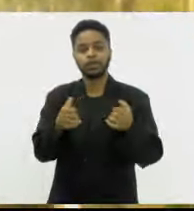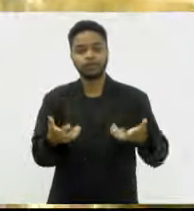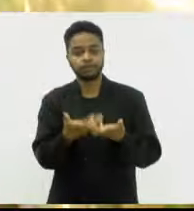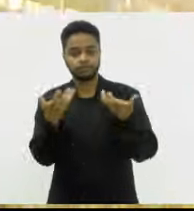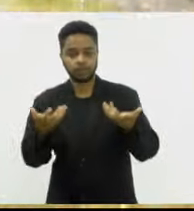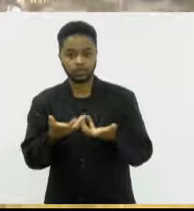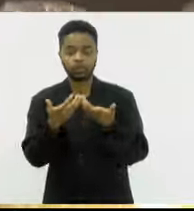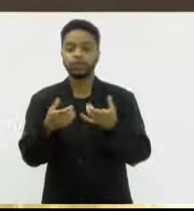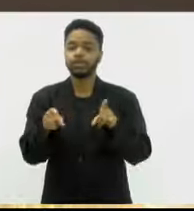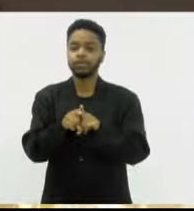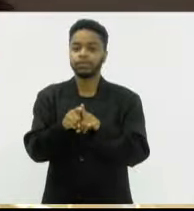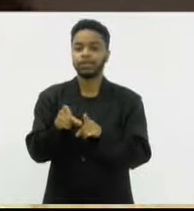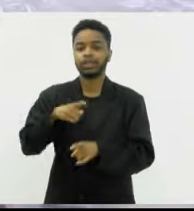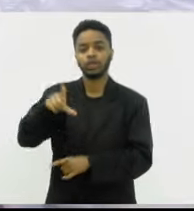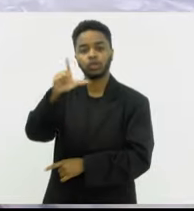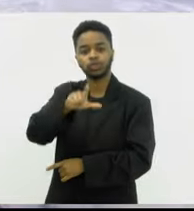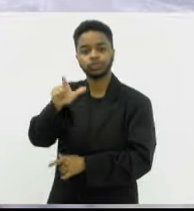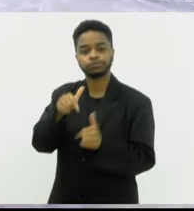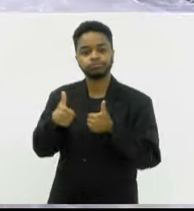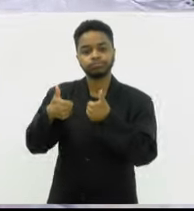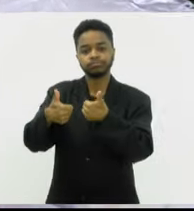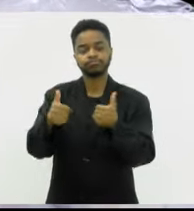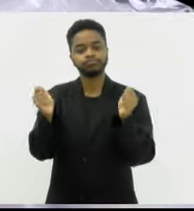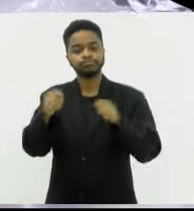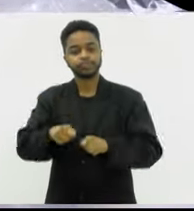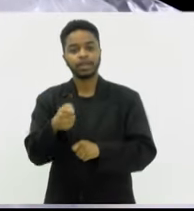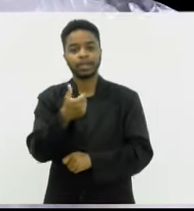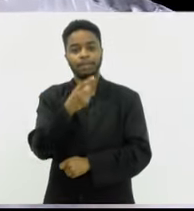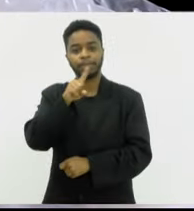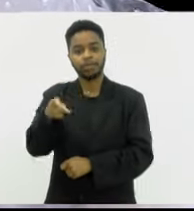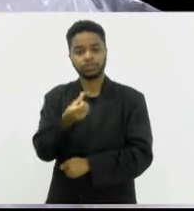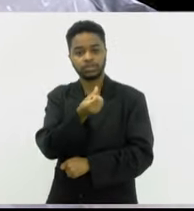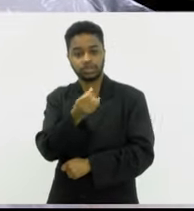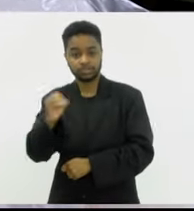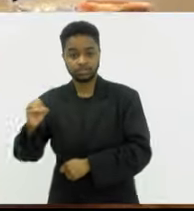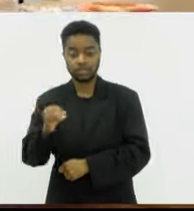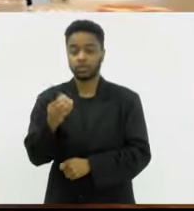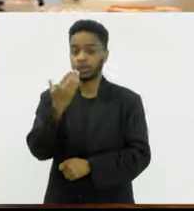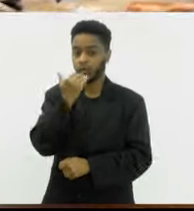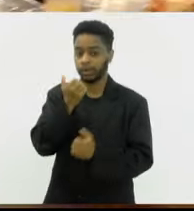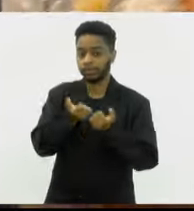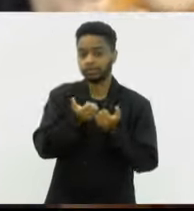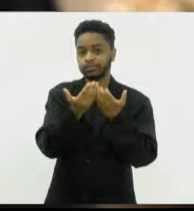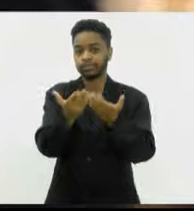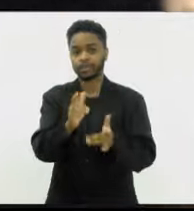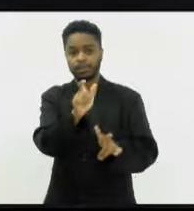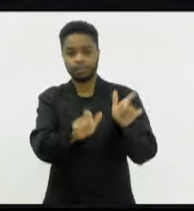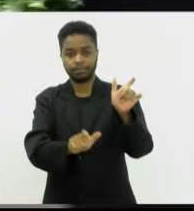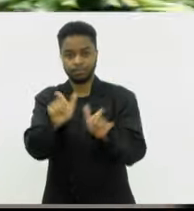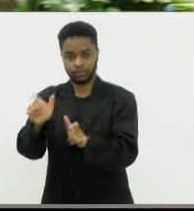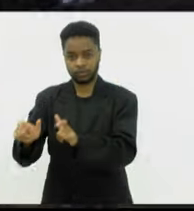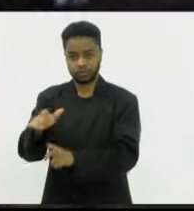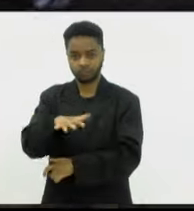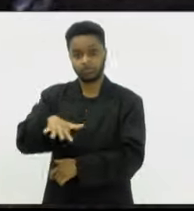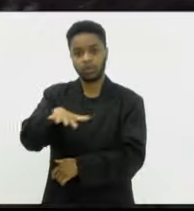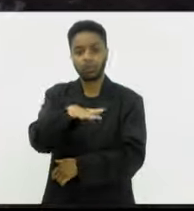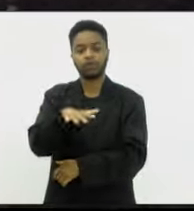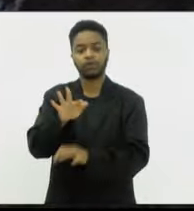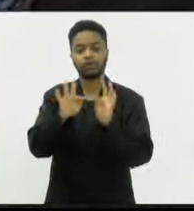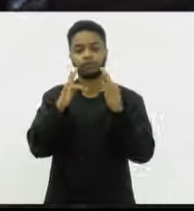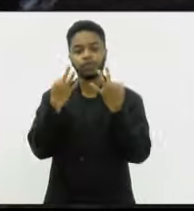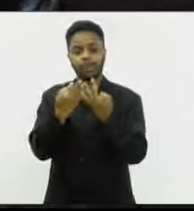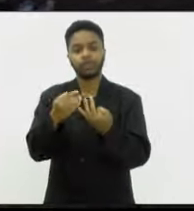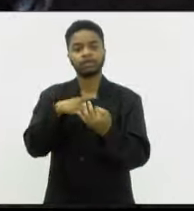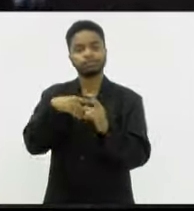logística eficiente permitiu que mais de 1.600 cestas com alimentos agroecológicos fossem distribuídas para famílias em